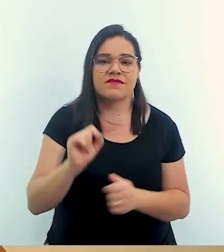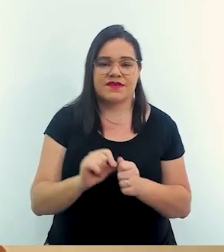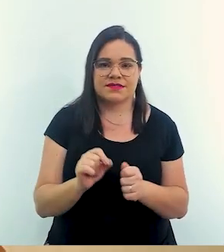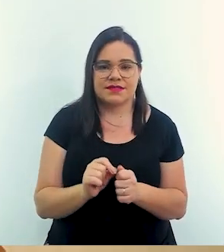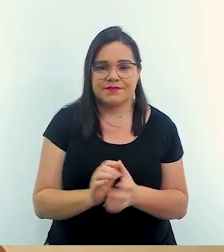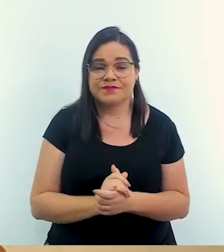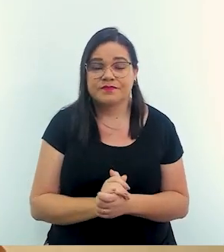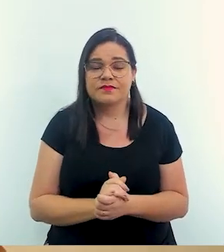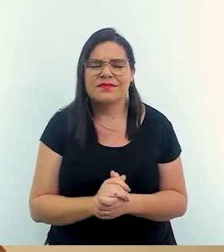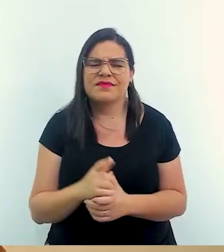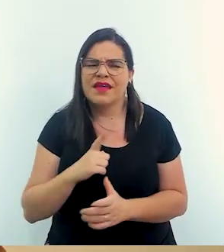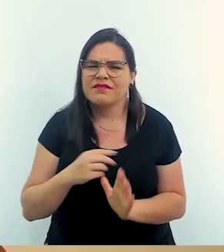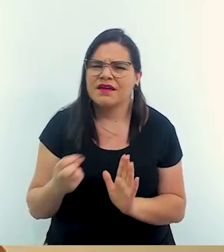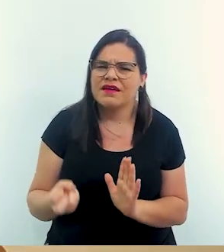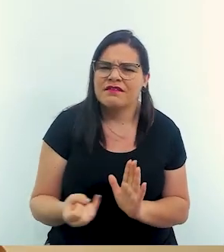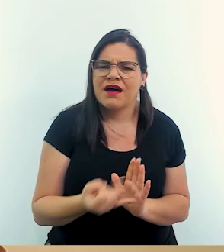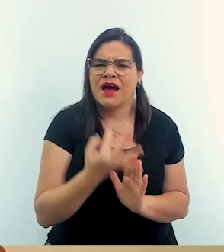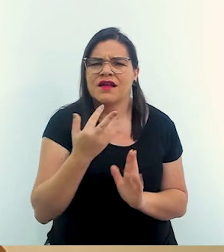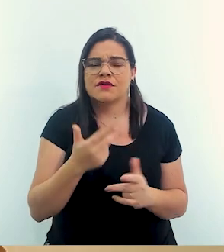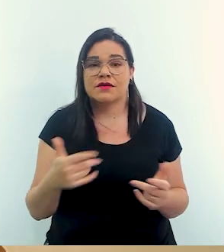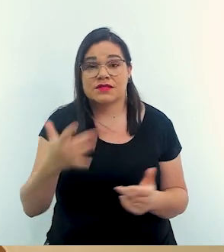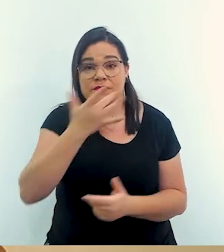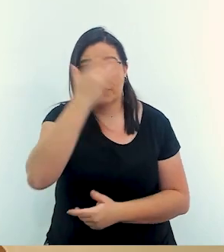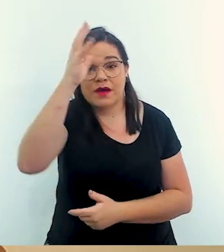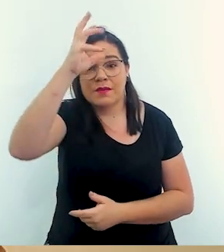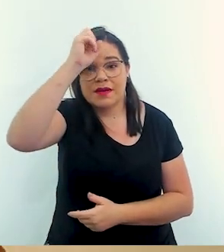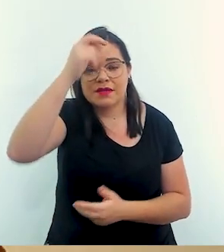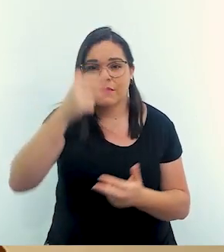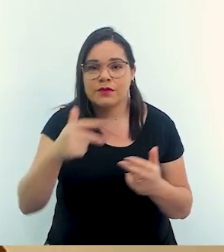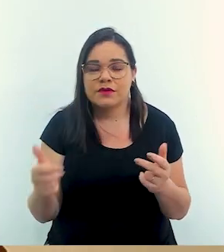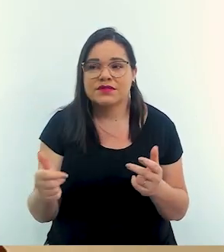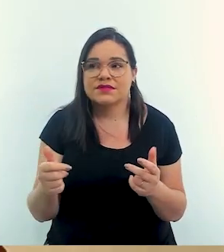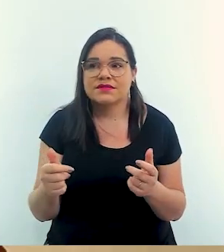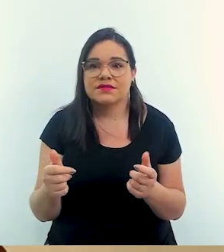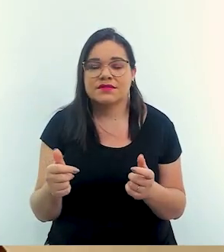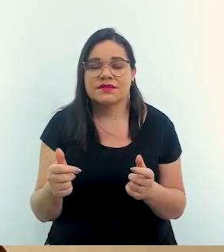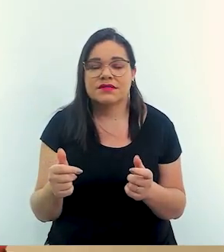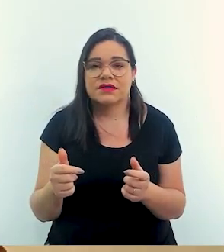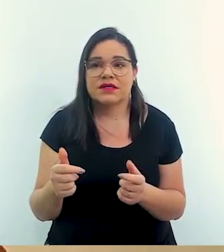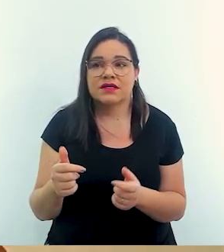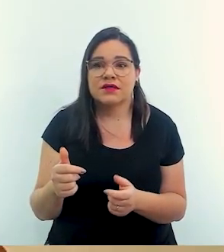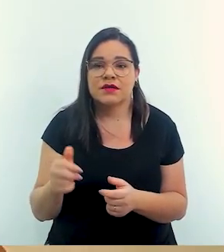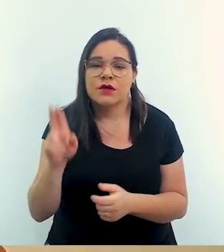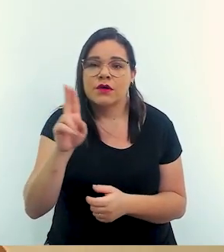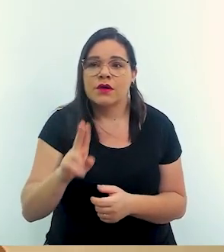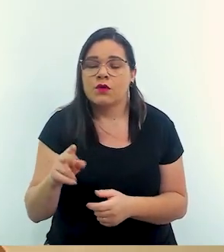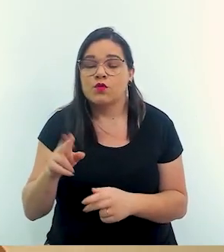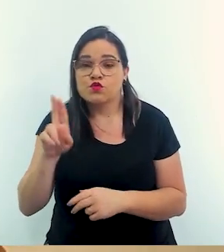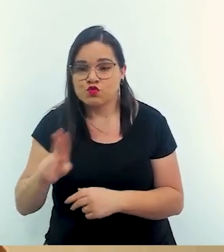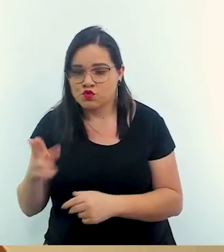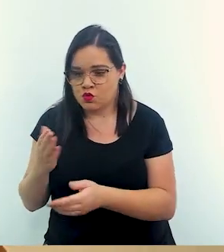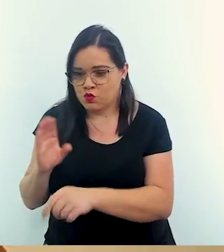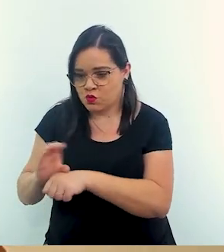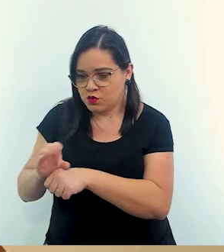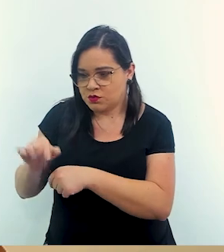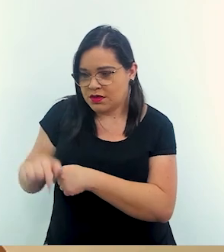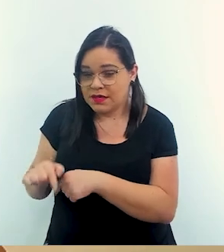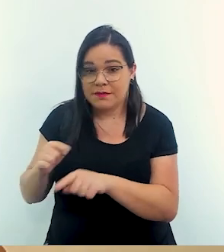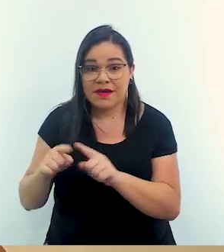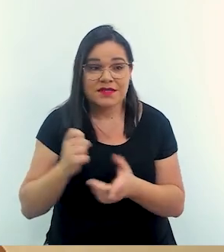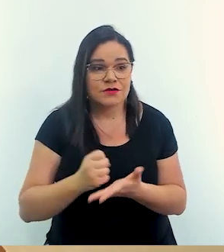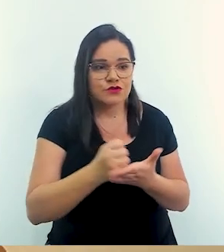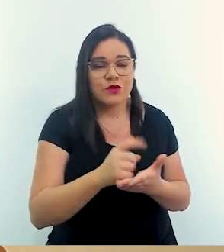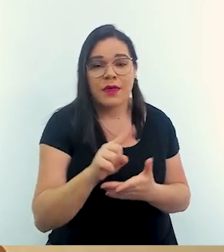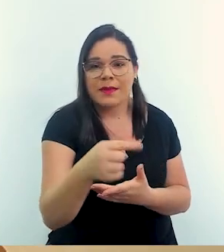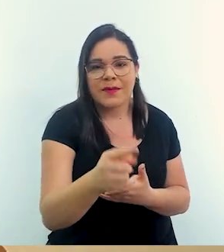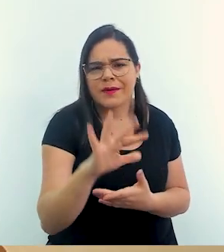noção de primeiros socorros a gente teve vários casos de pessoas que aprenderam coisas no agente capaz mas que usaram um acidente de moto souberam